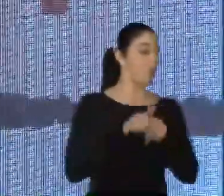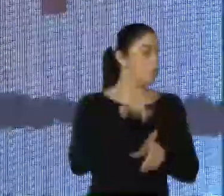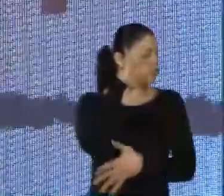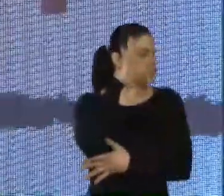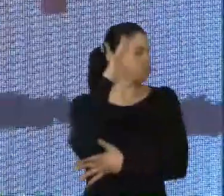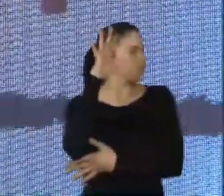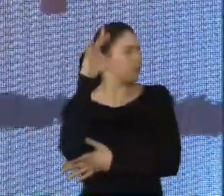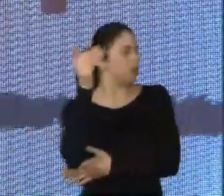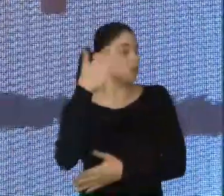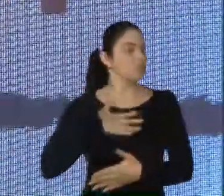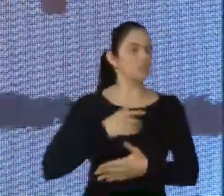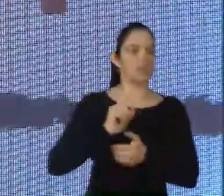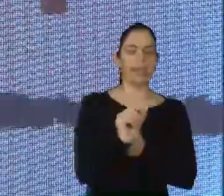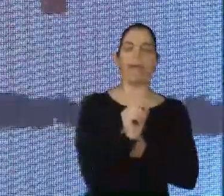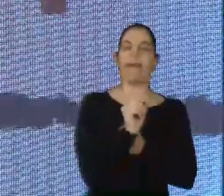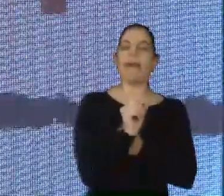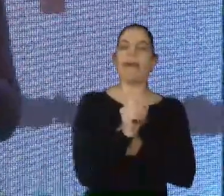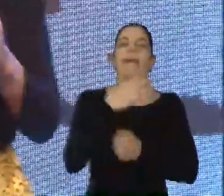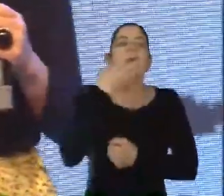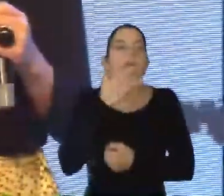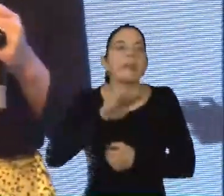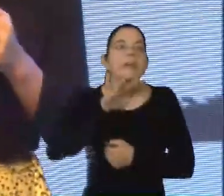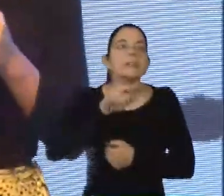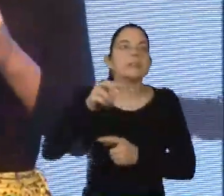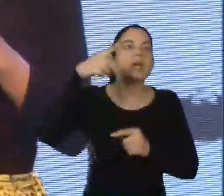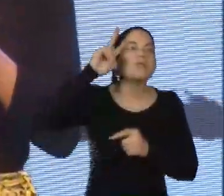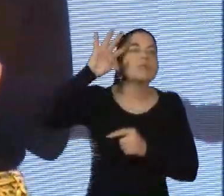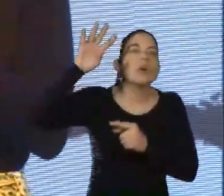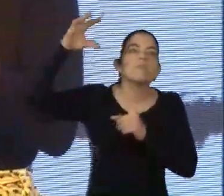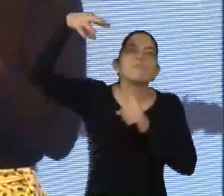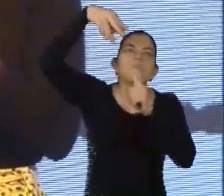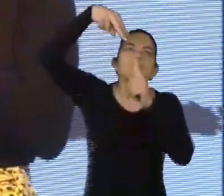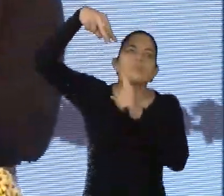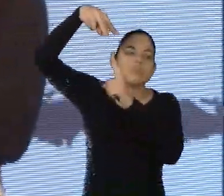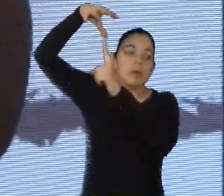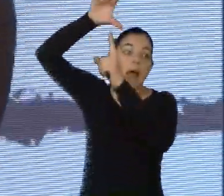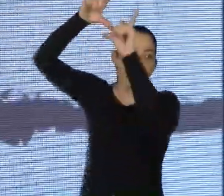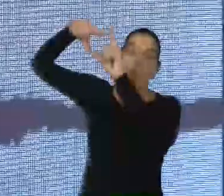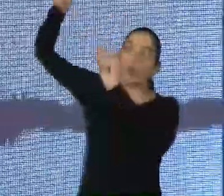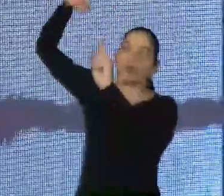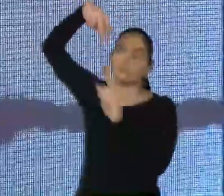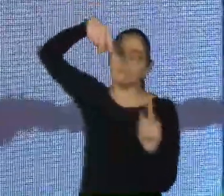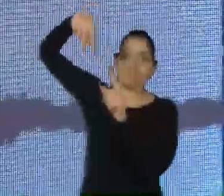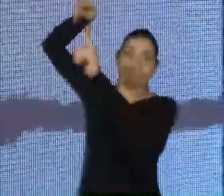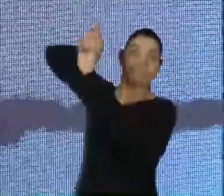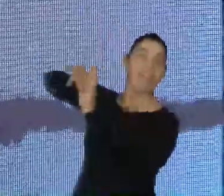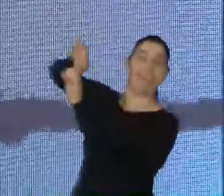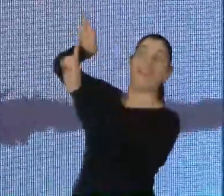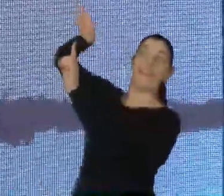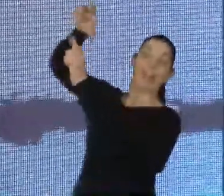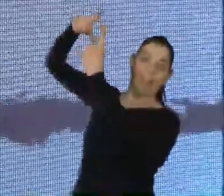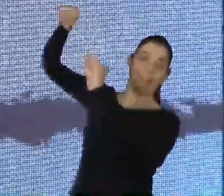de ser astronauta. Mas naquela sociedade, daquela época, as pessoas só tinham o direito a